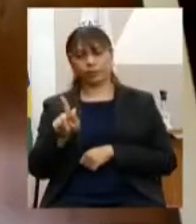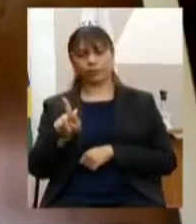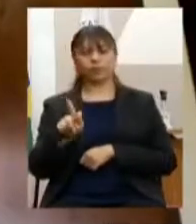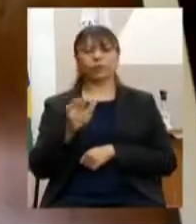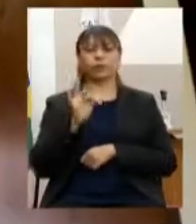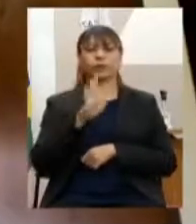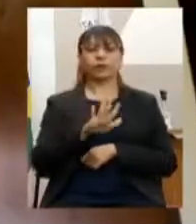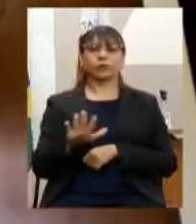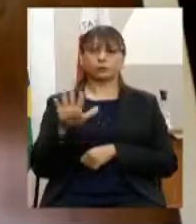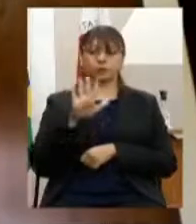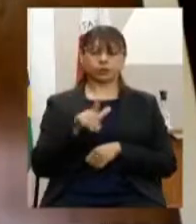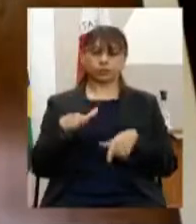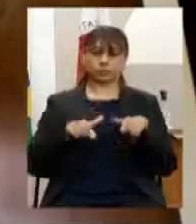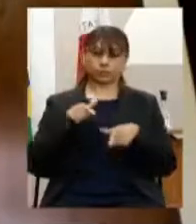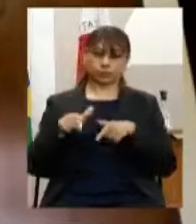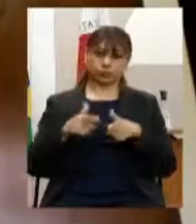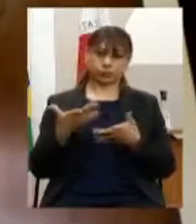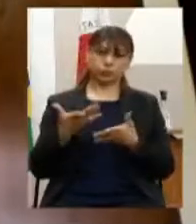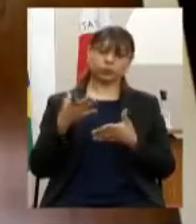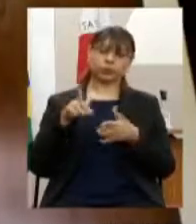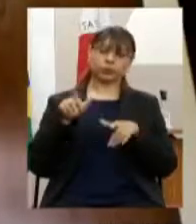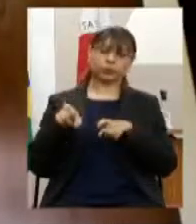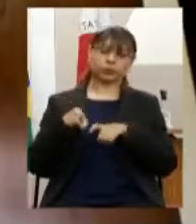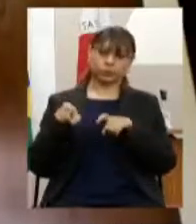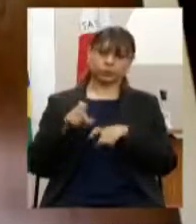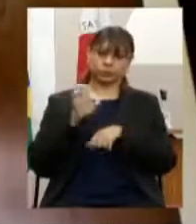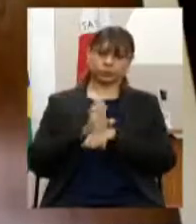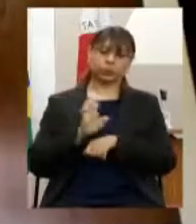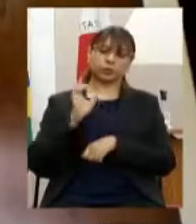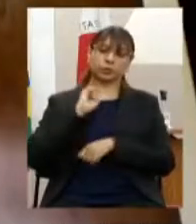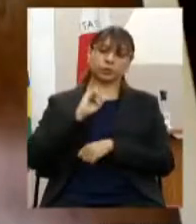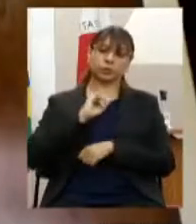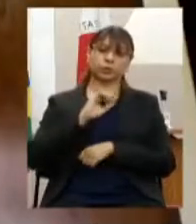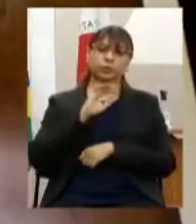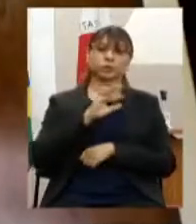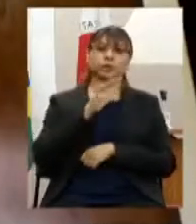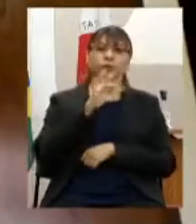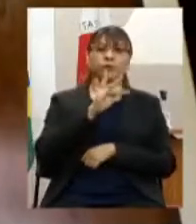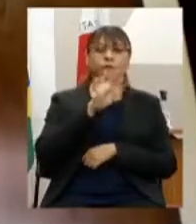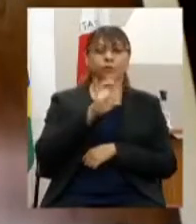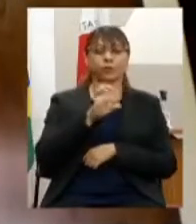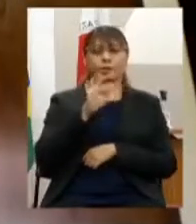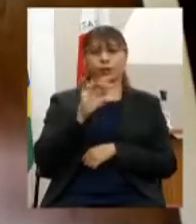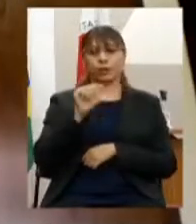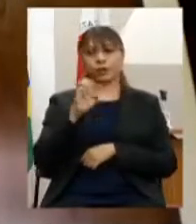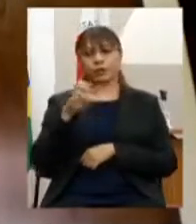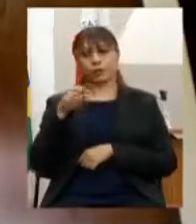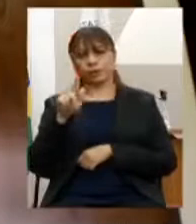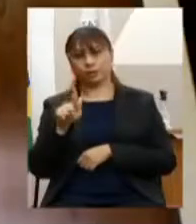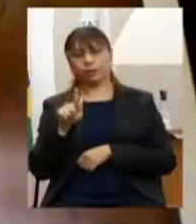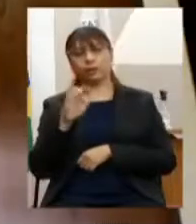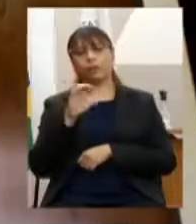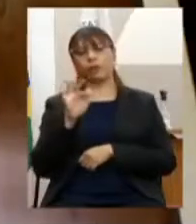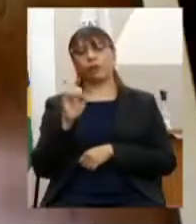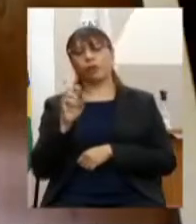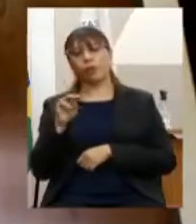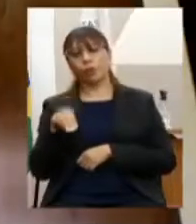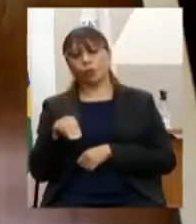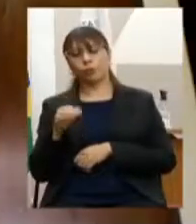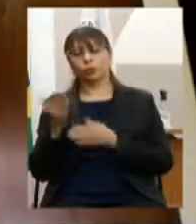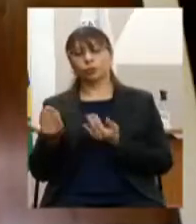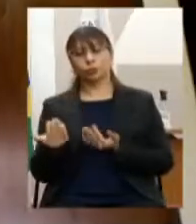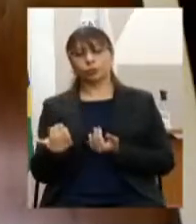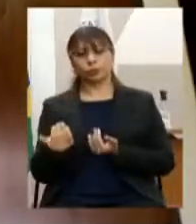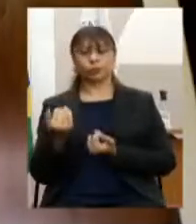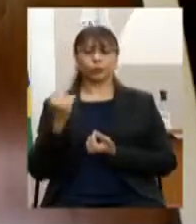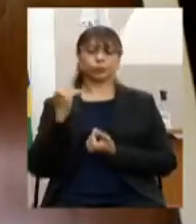federação dos trabalhadores da agricultura do estado de minas gerais a petaeng o fórum das juventudes da grande